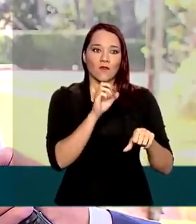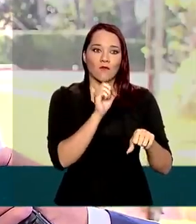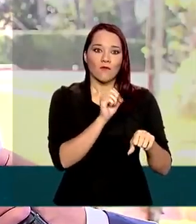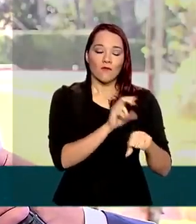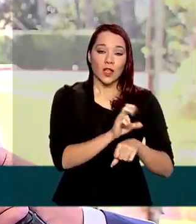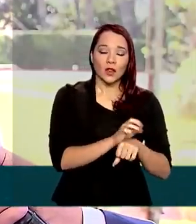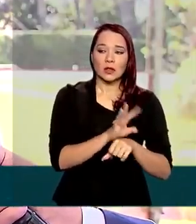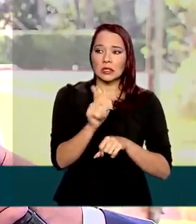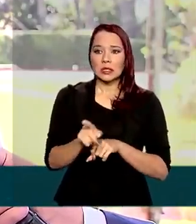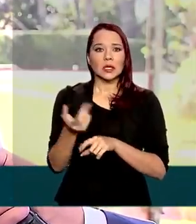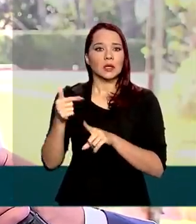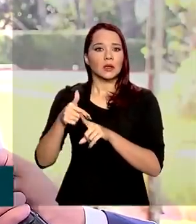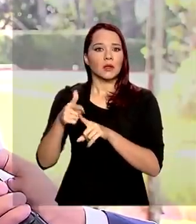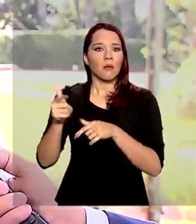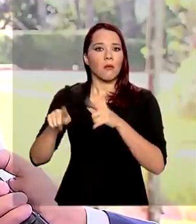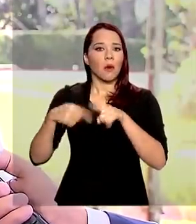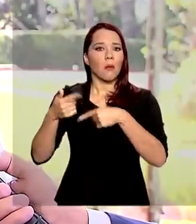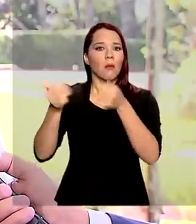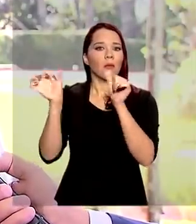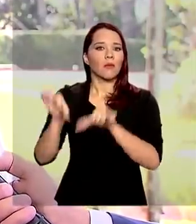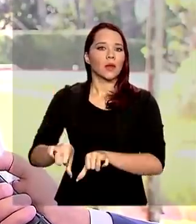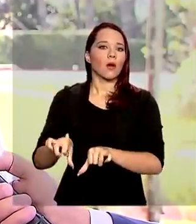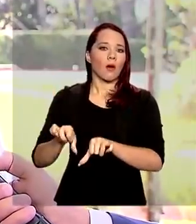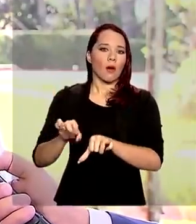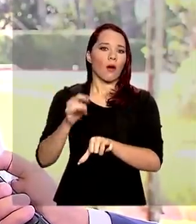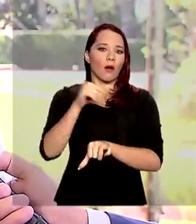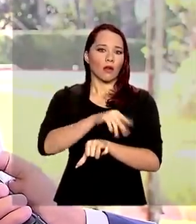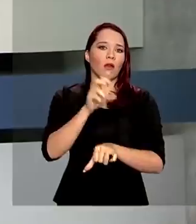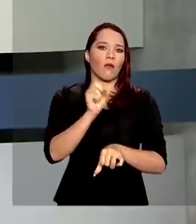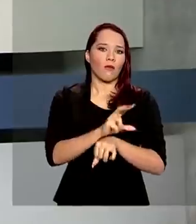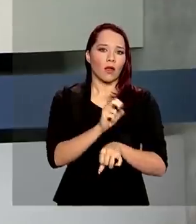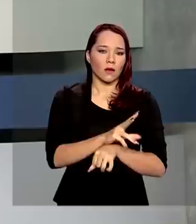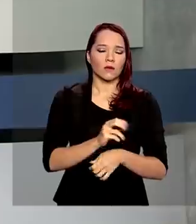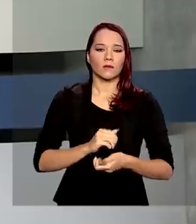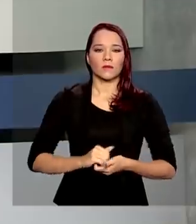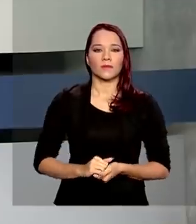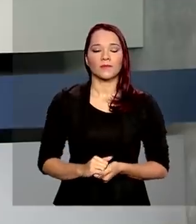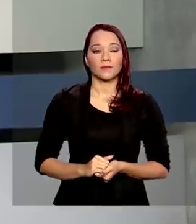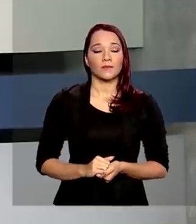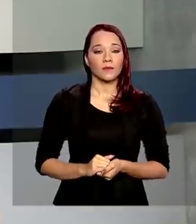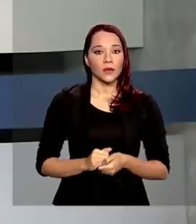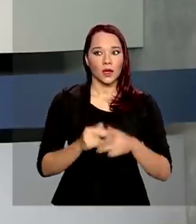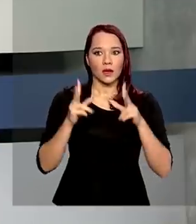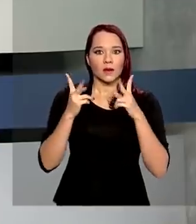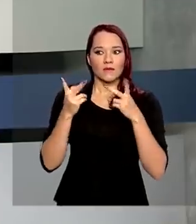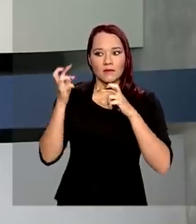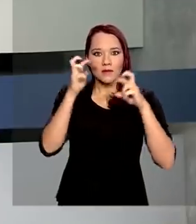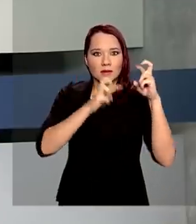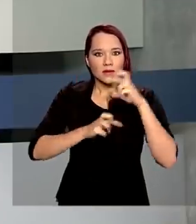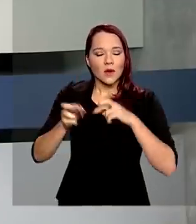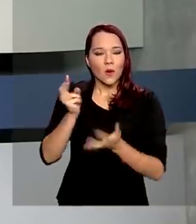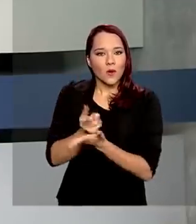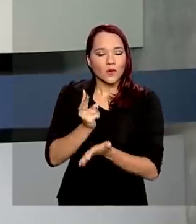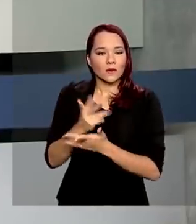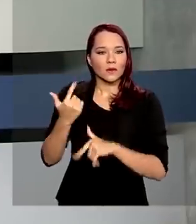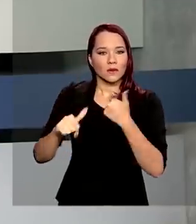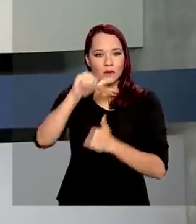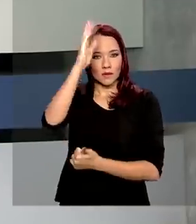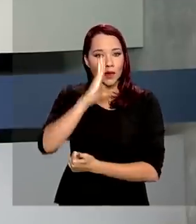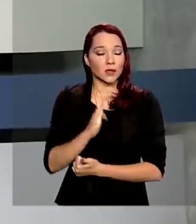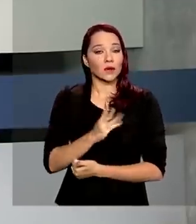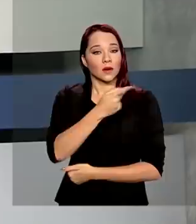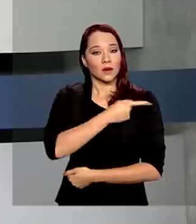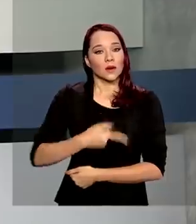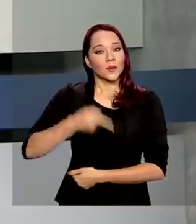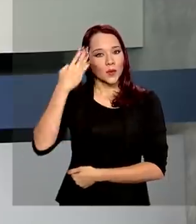colateral desse combate é pior do que os danos causados pelo próprio vírus. E, de olho na preservação dos empregos no Brasil, o presidente